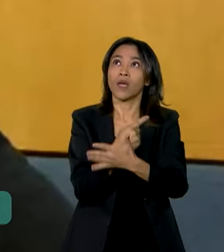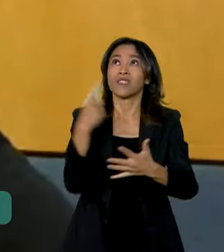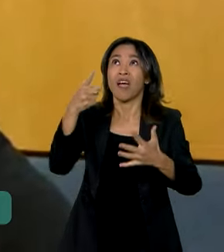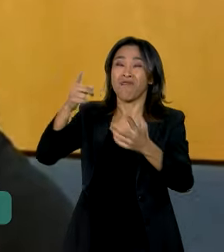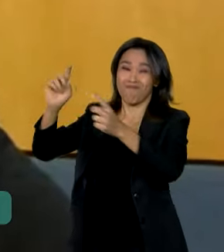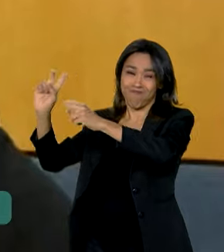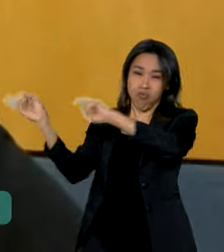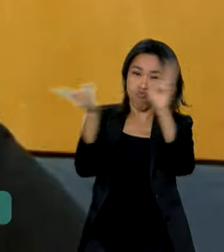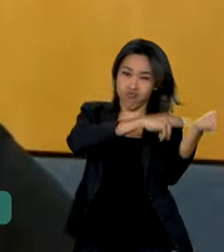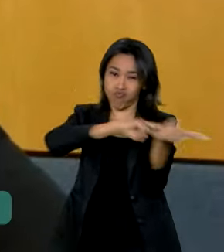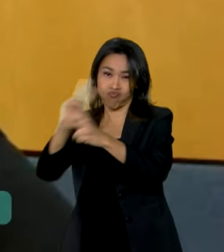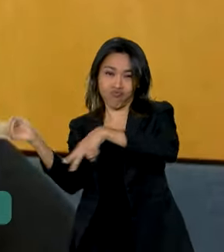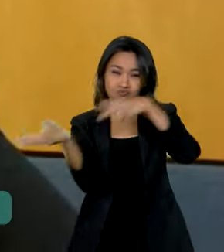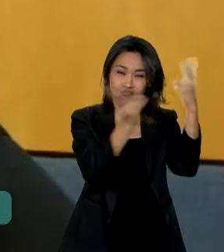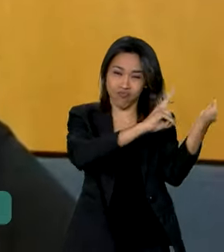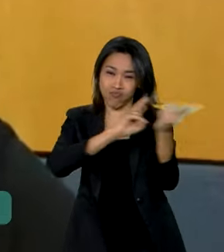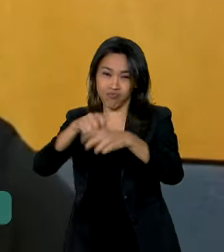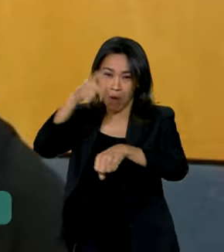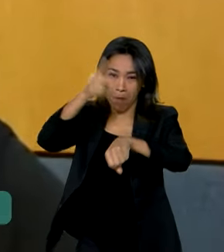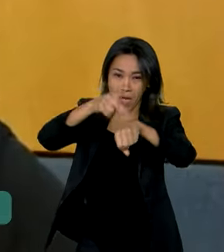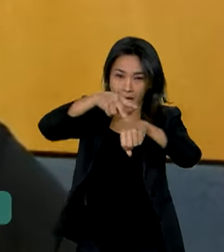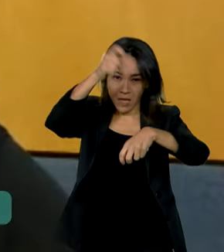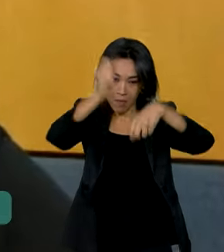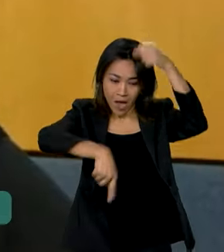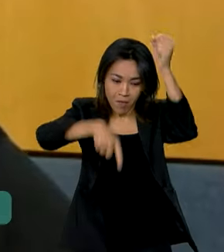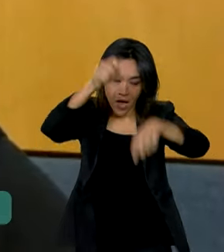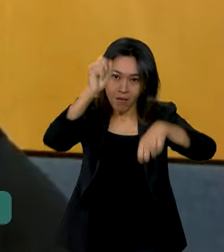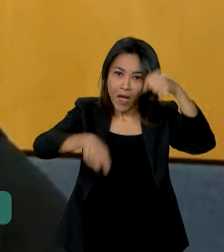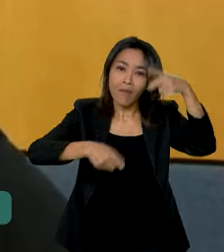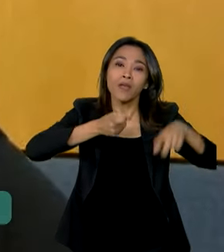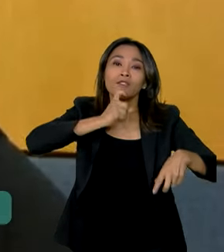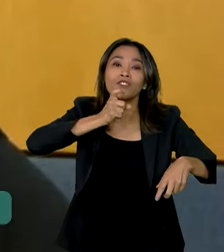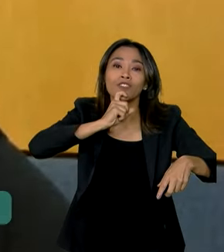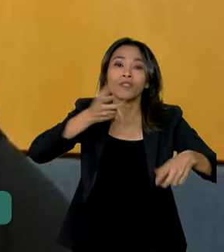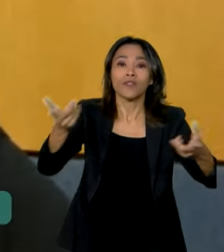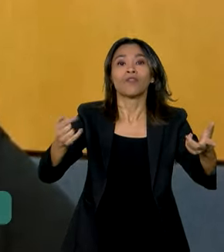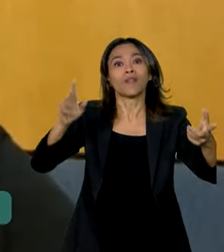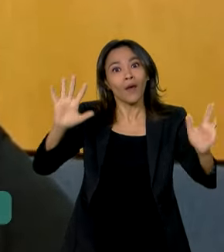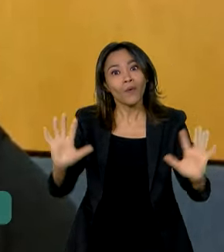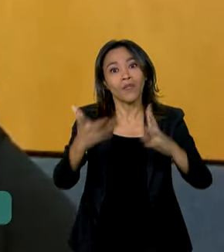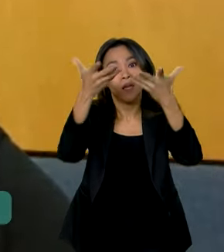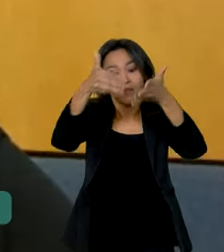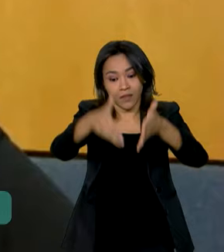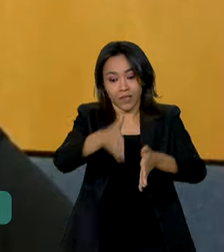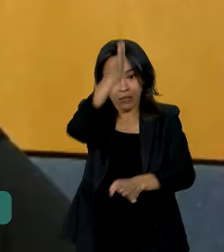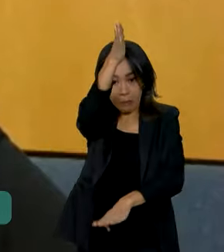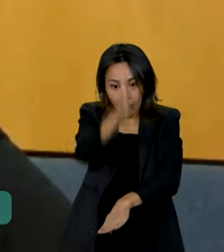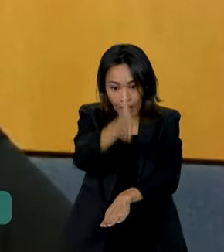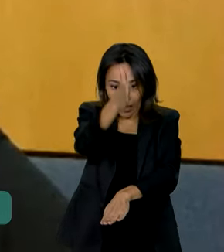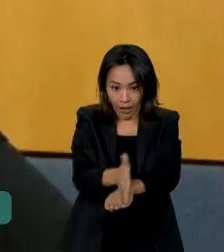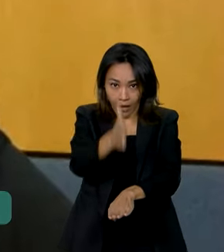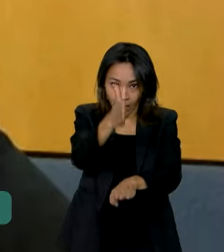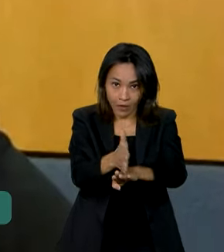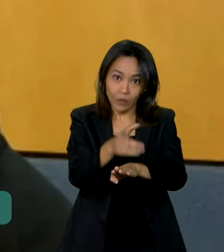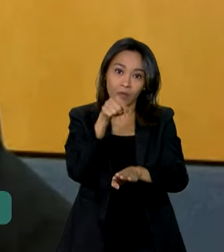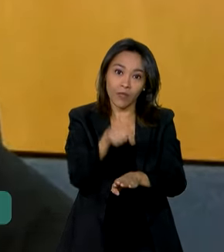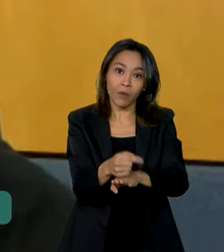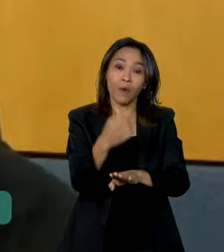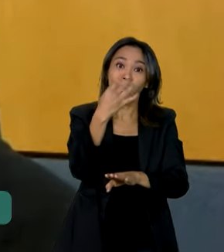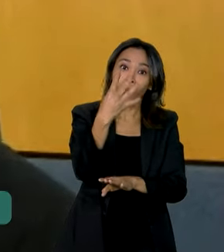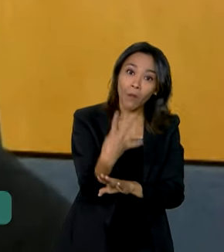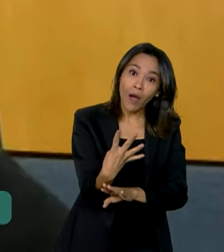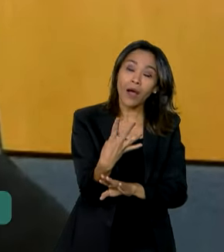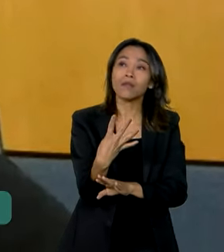tempestades, os granizos, os endovais. E nesse caso específico, a persistência de 3, 4, 5 dias das chuvas,